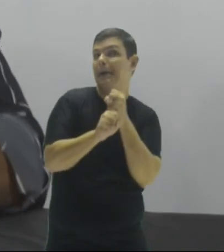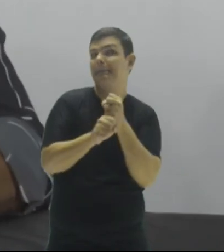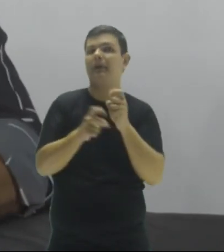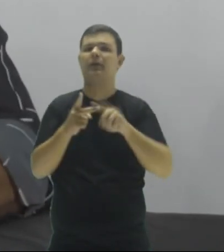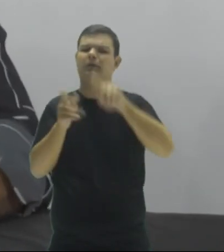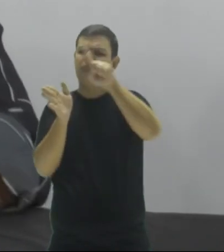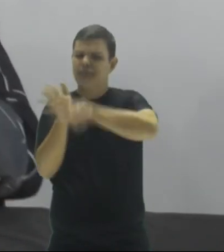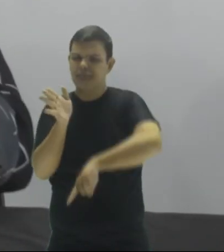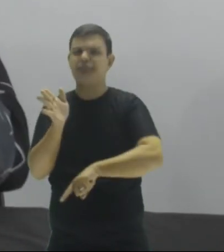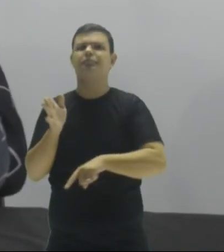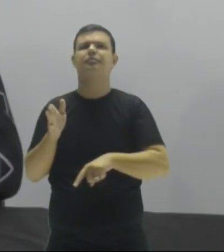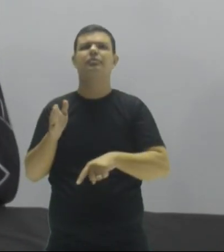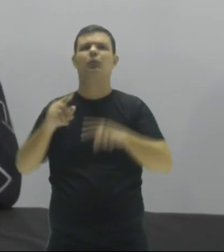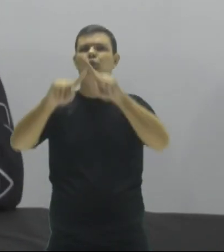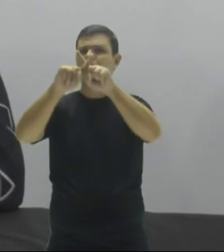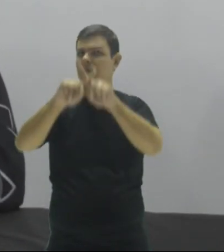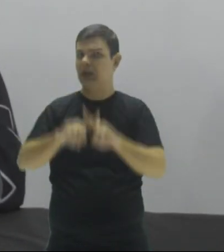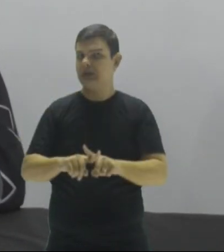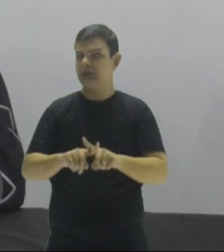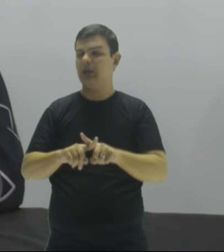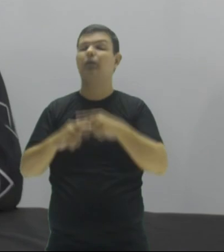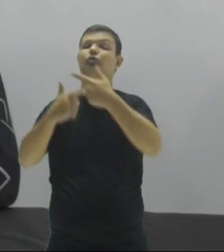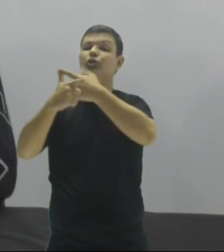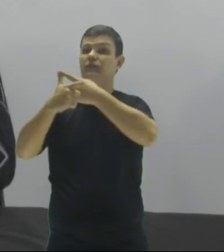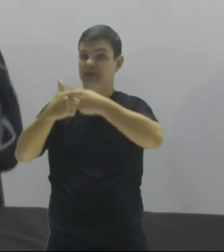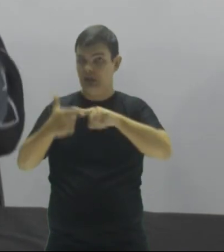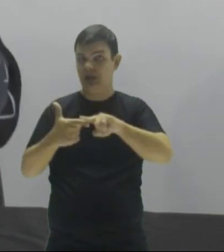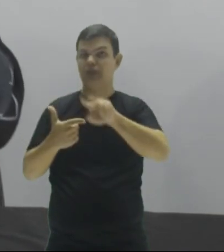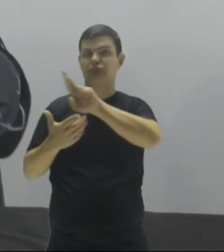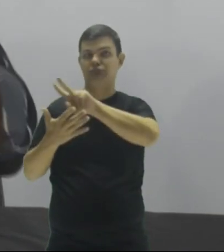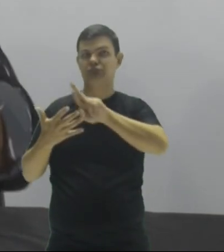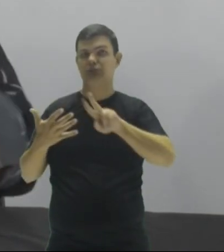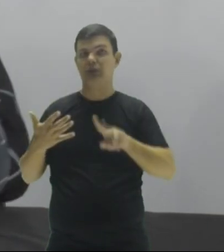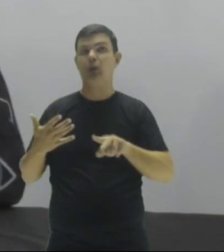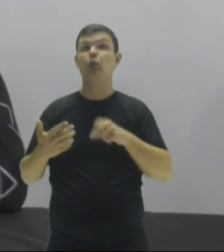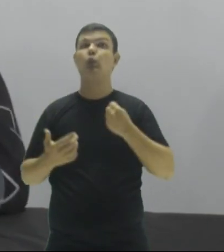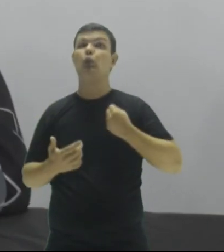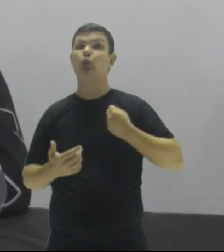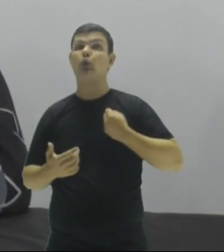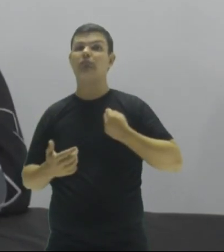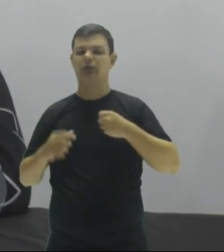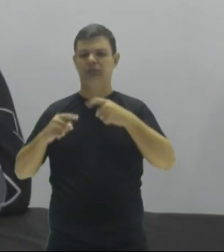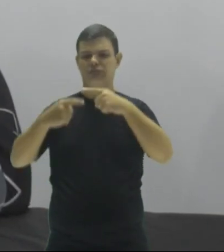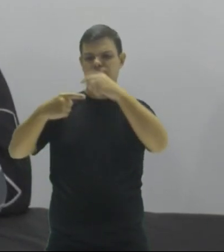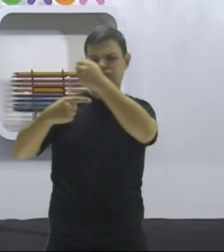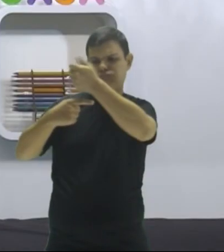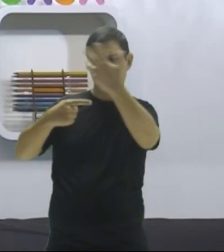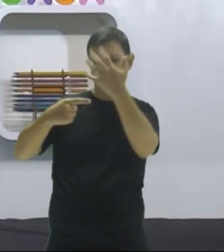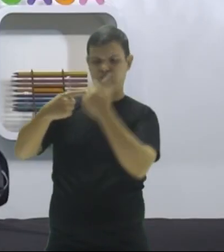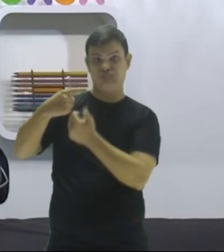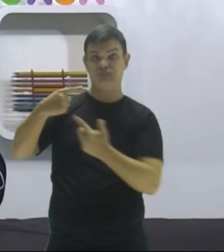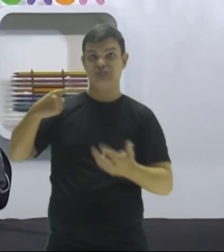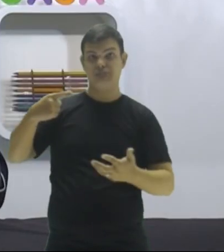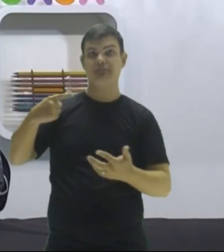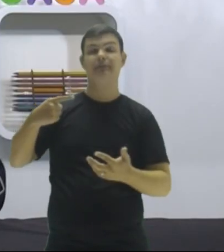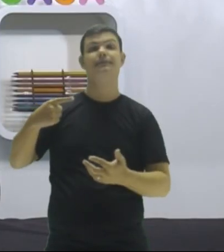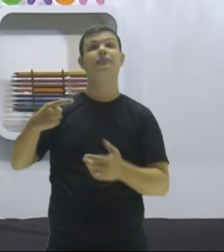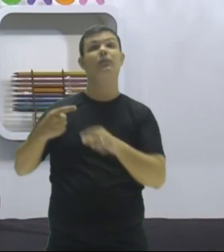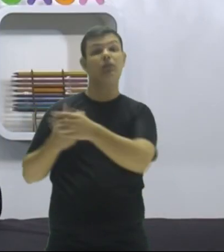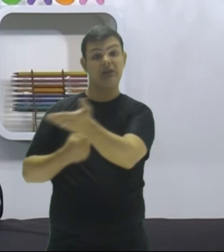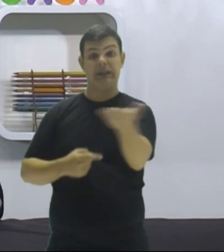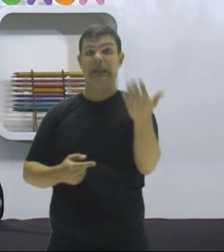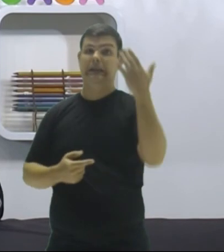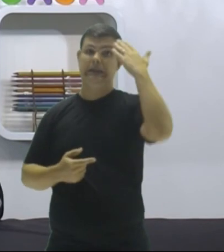de subtração, de multiplicação e de divisão por números fracionários, tá? Para que vocês possam